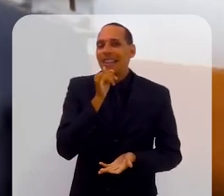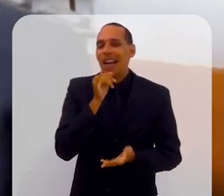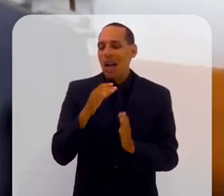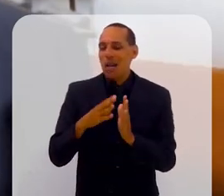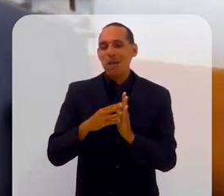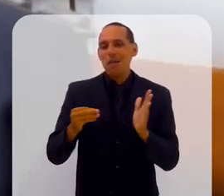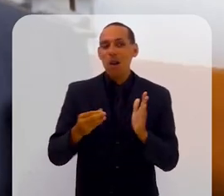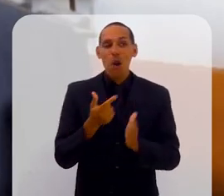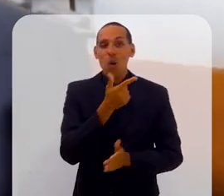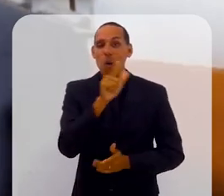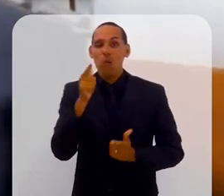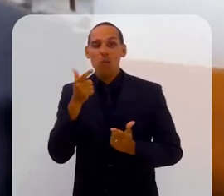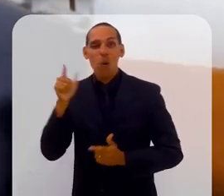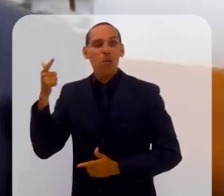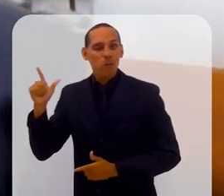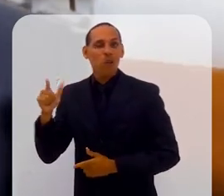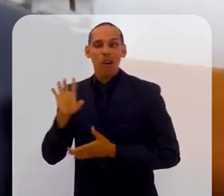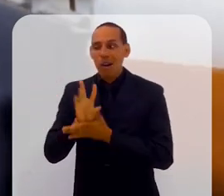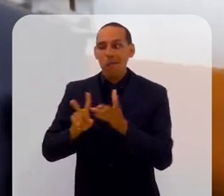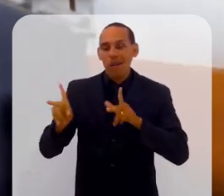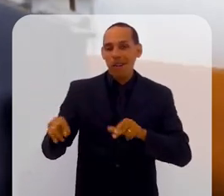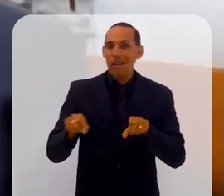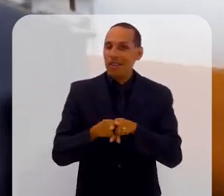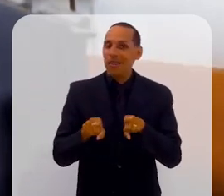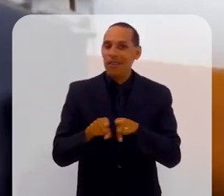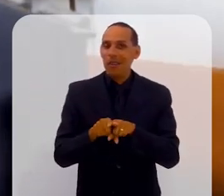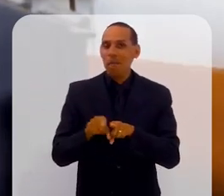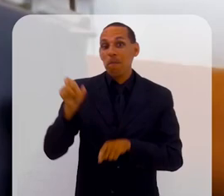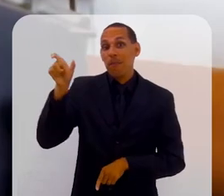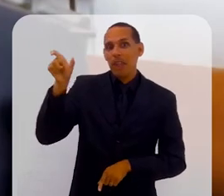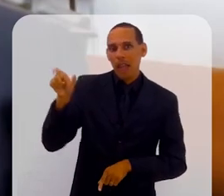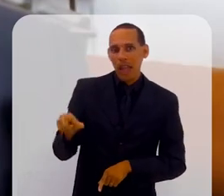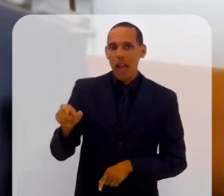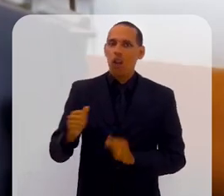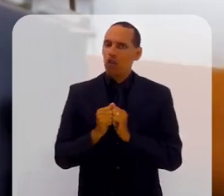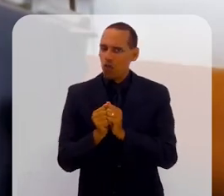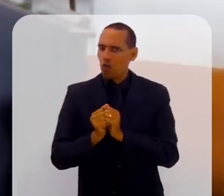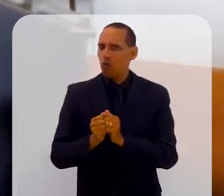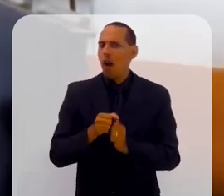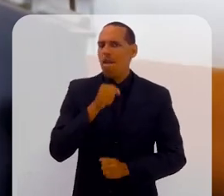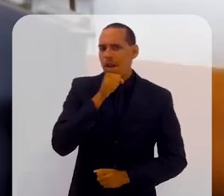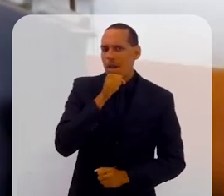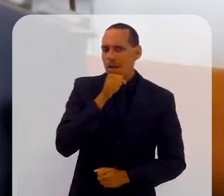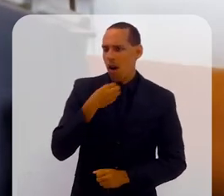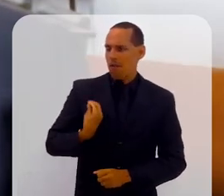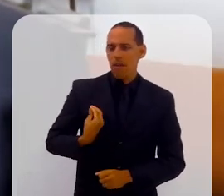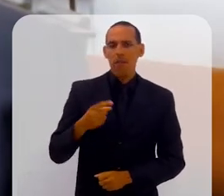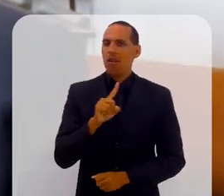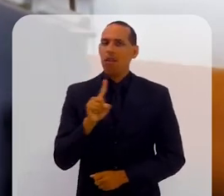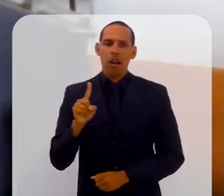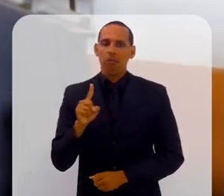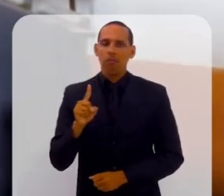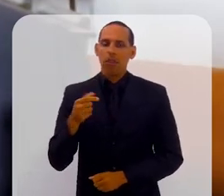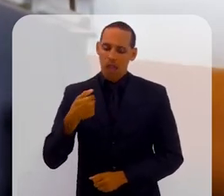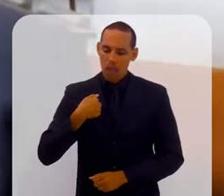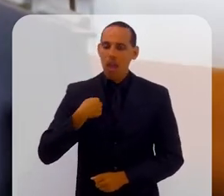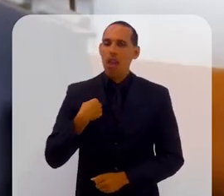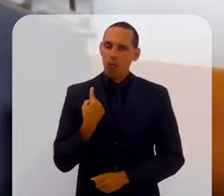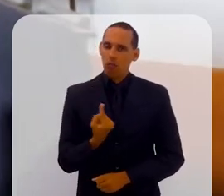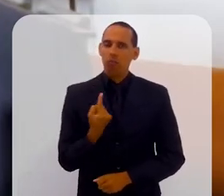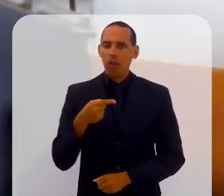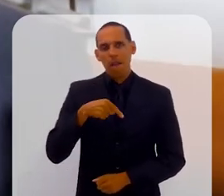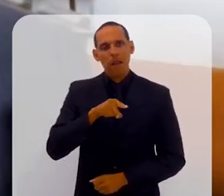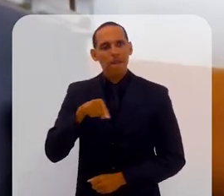alcançando outras pessoas. No caso da minha irmã, ela não teve esse processo de morar com os avós, né? Eu fui sozinha morar com